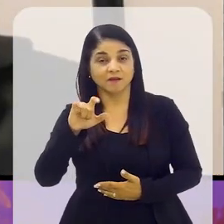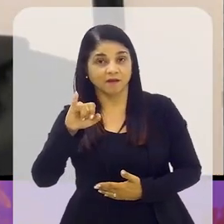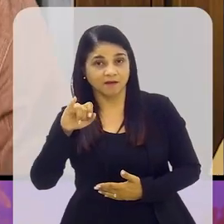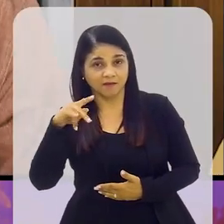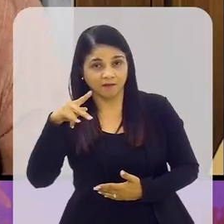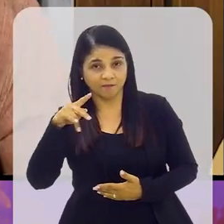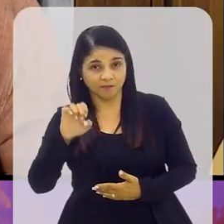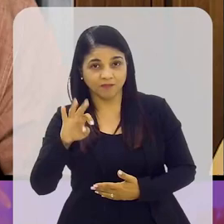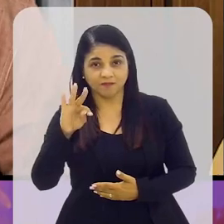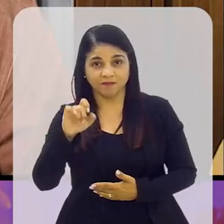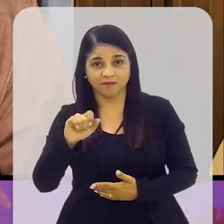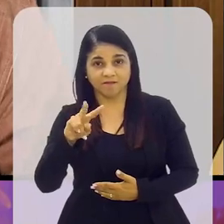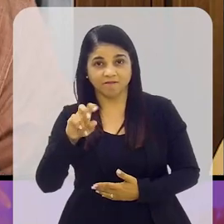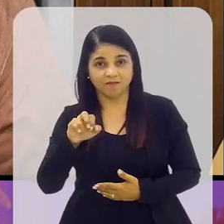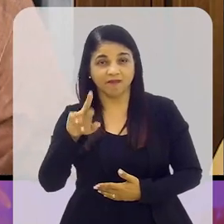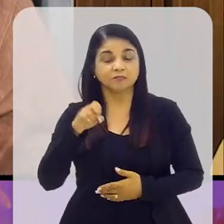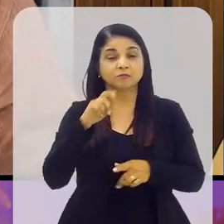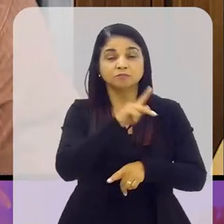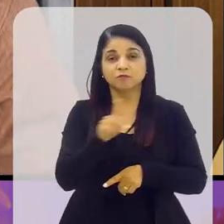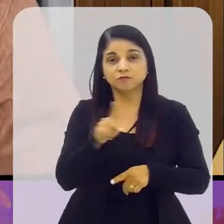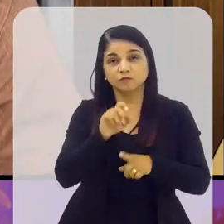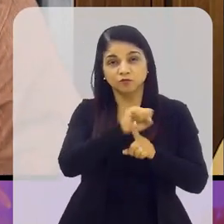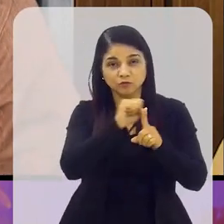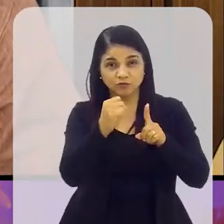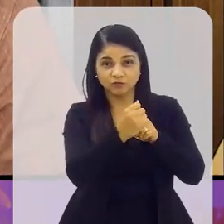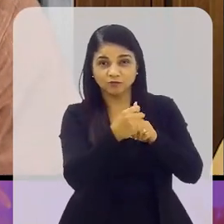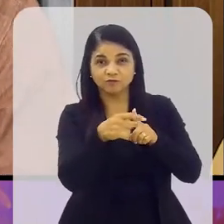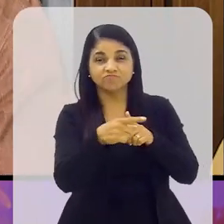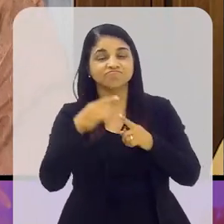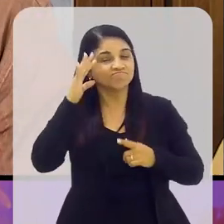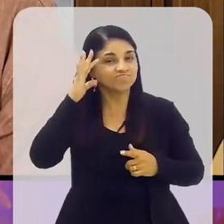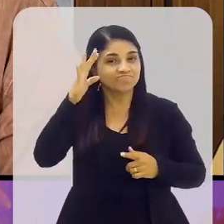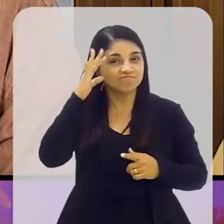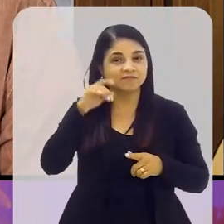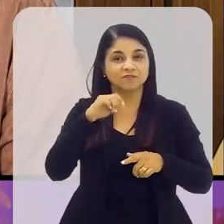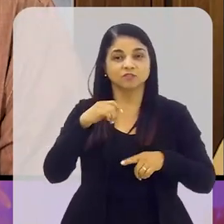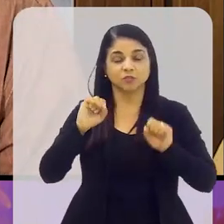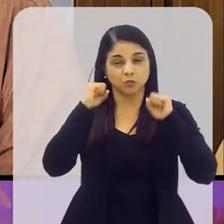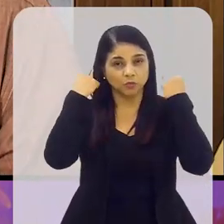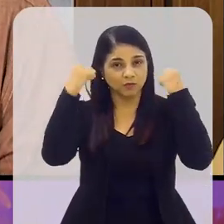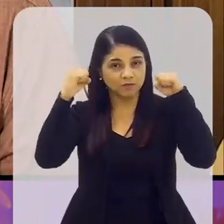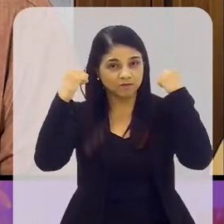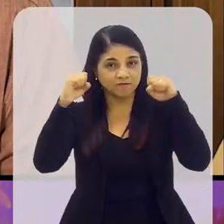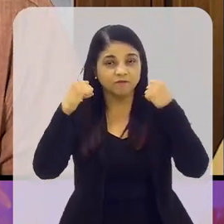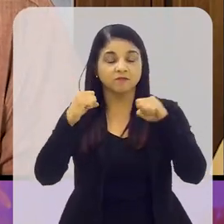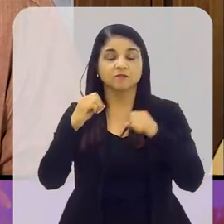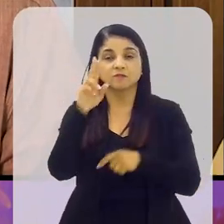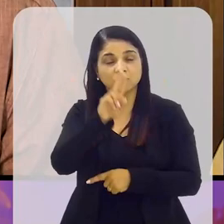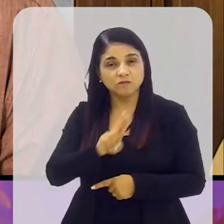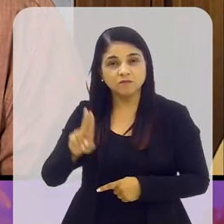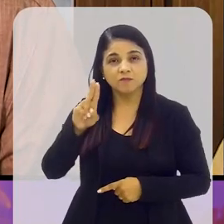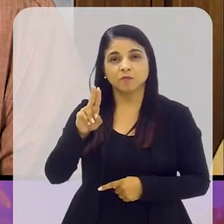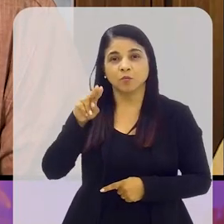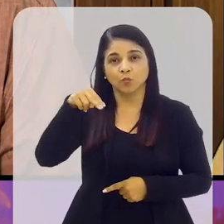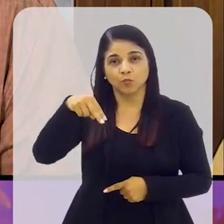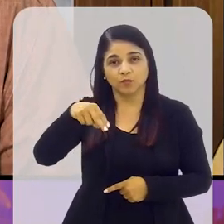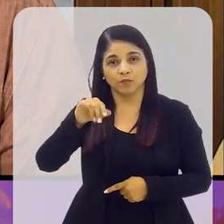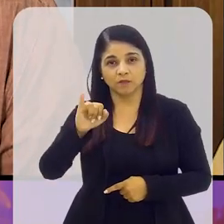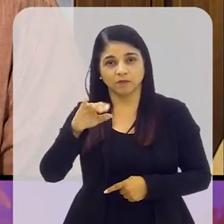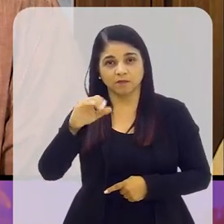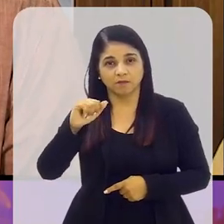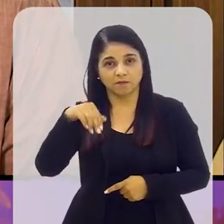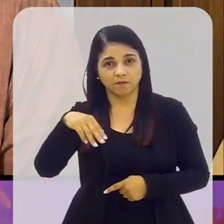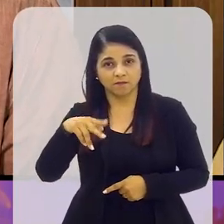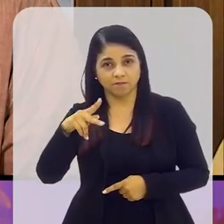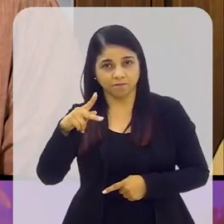Que é também professor de Sociologia do Esporte da Faculdade de Educação Física da Unicamp. A Universidade de Campinas.